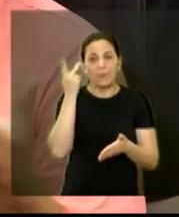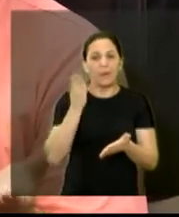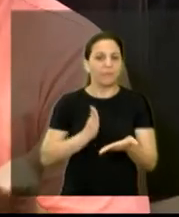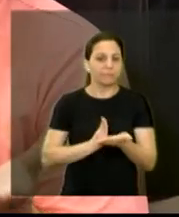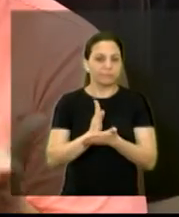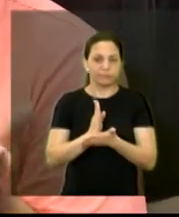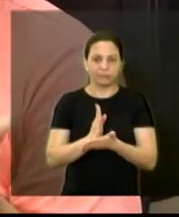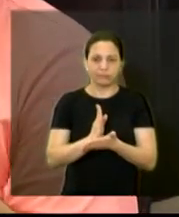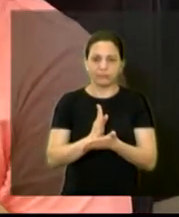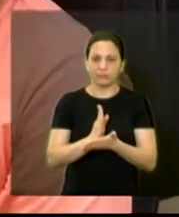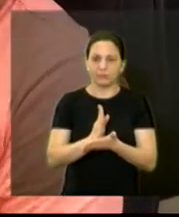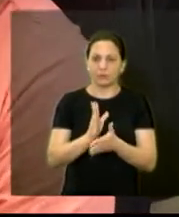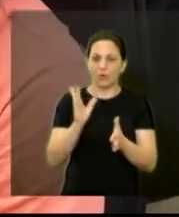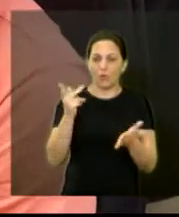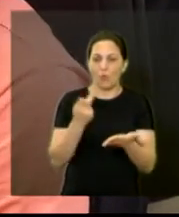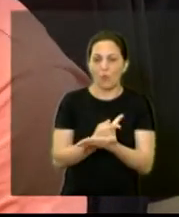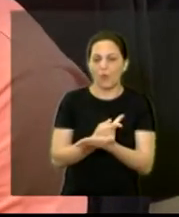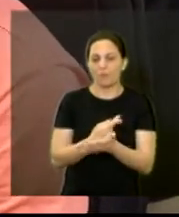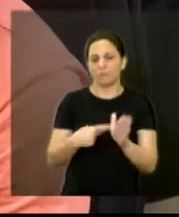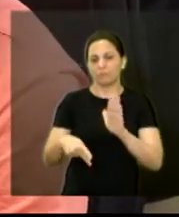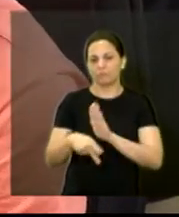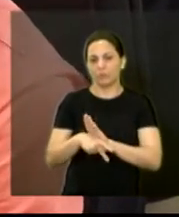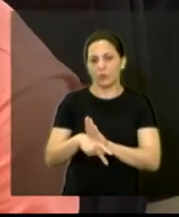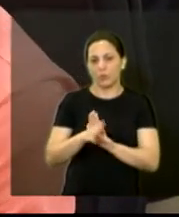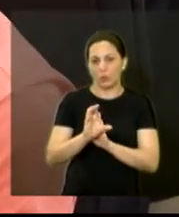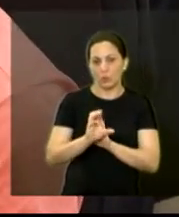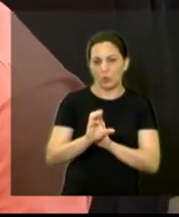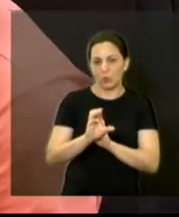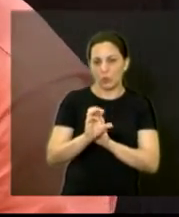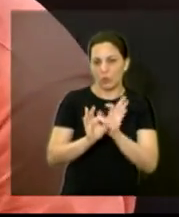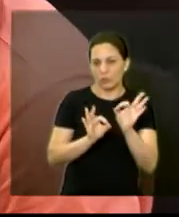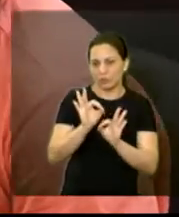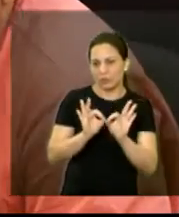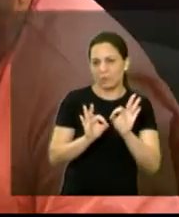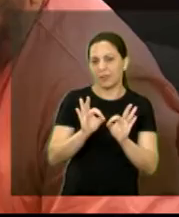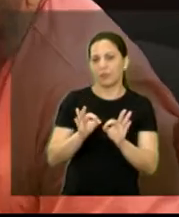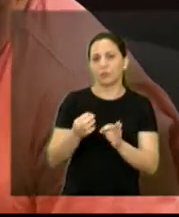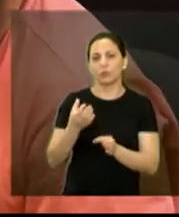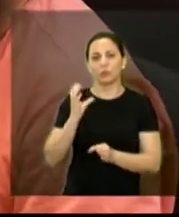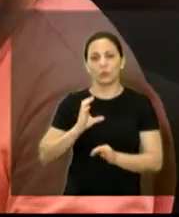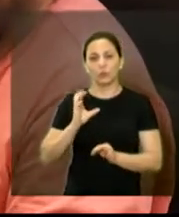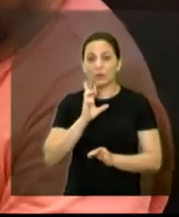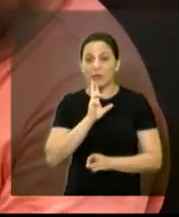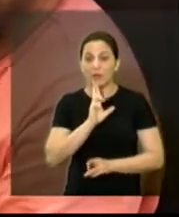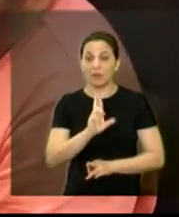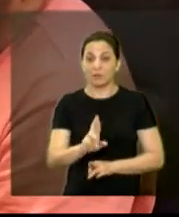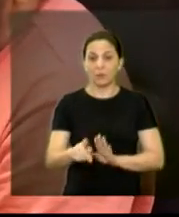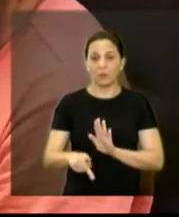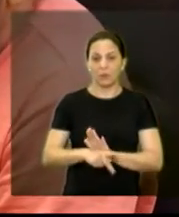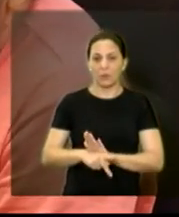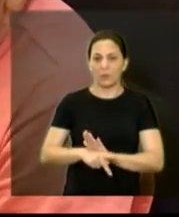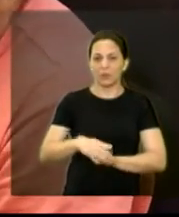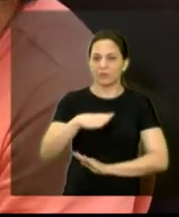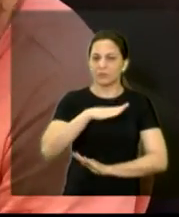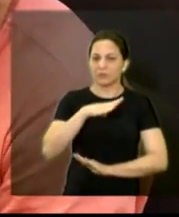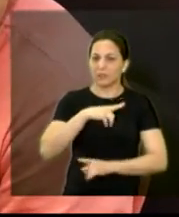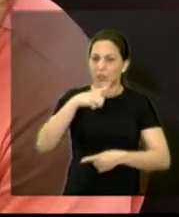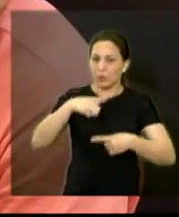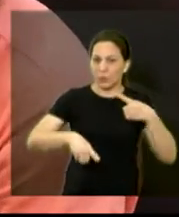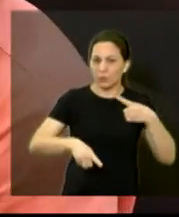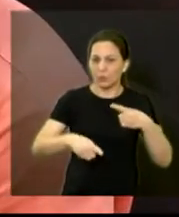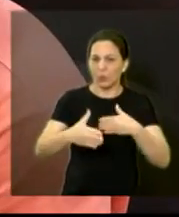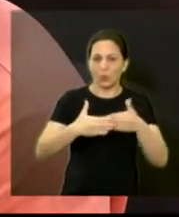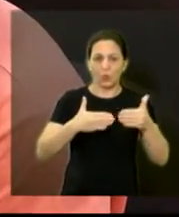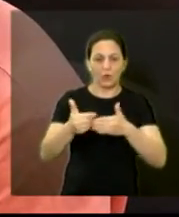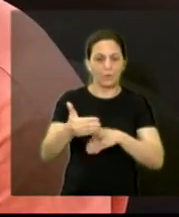no termo de ajustamento de conduta que foi essa a nossa reclamação que outras cidades proíbem todo e